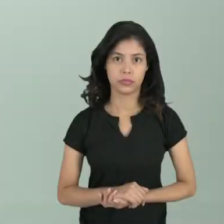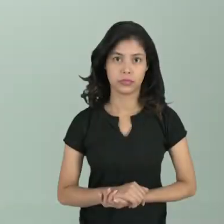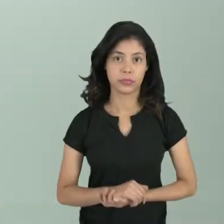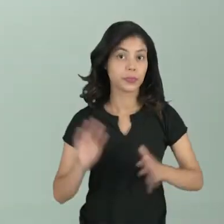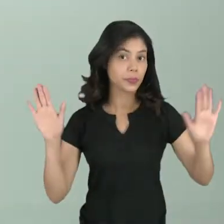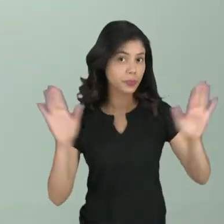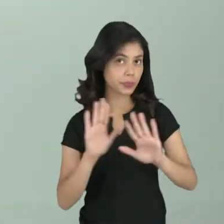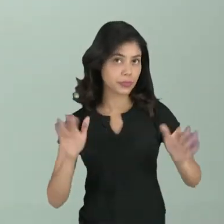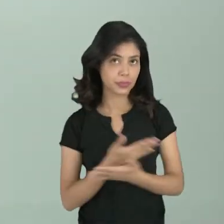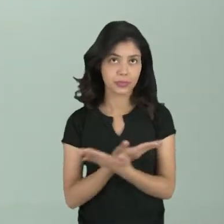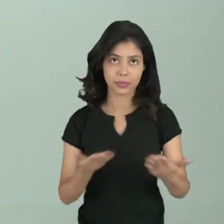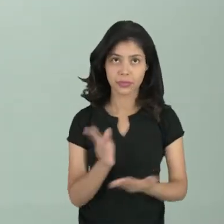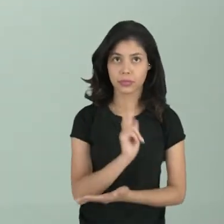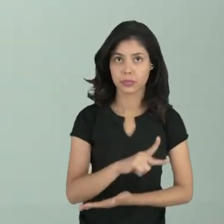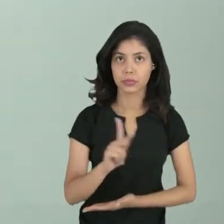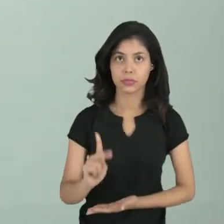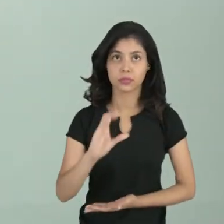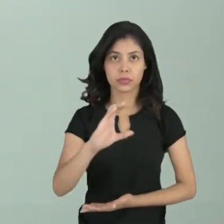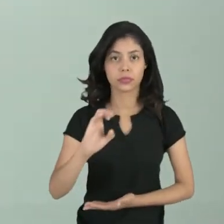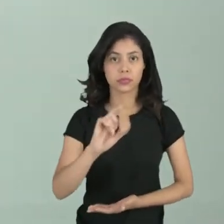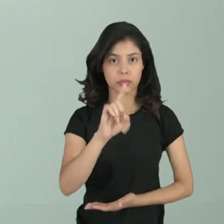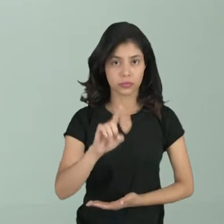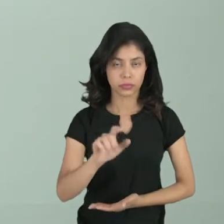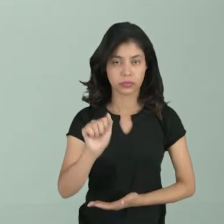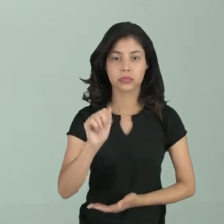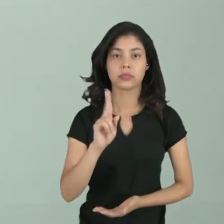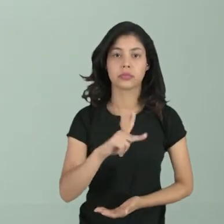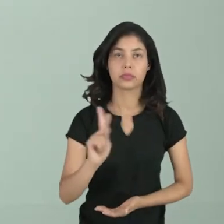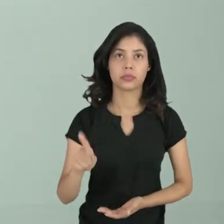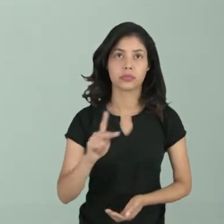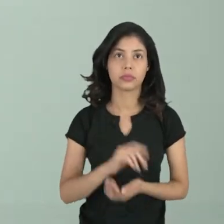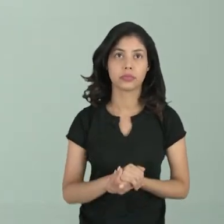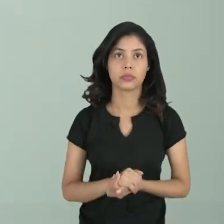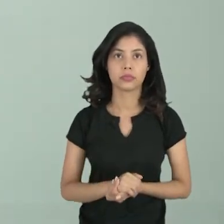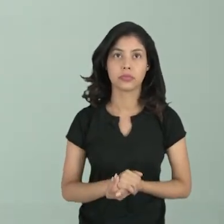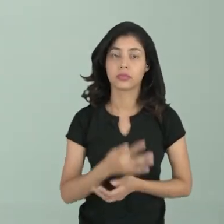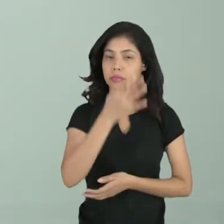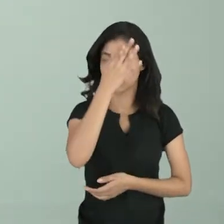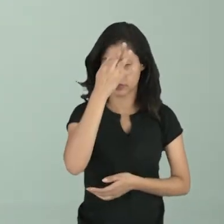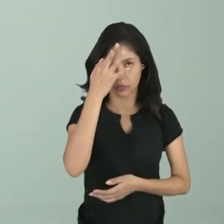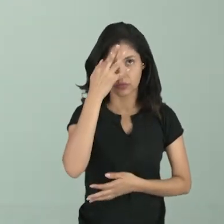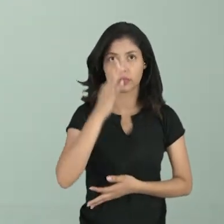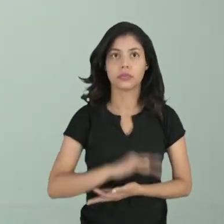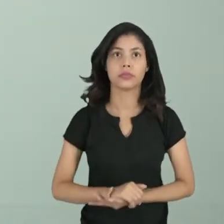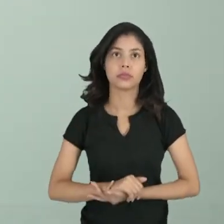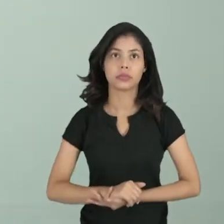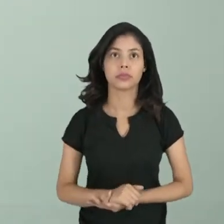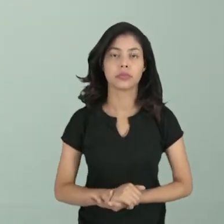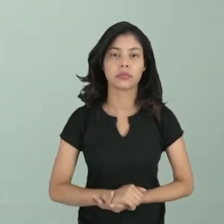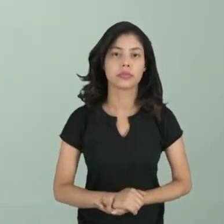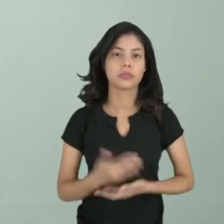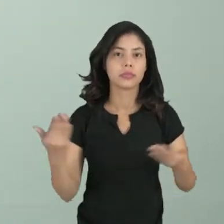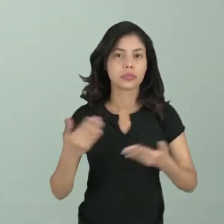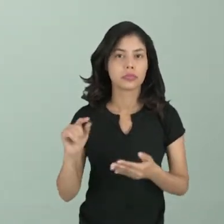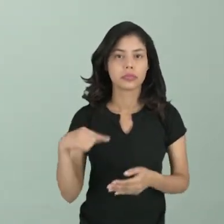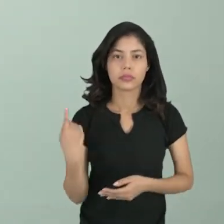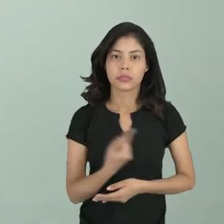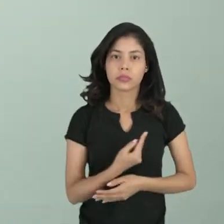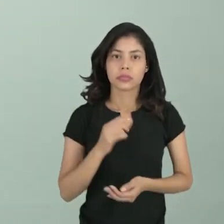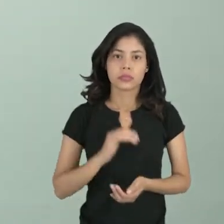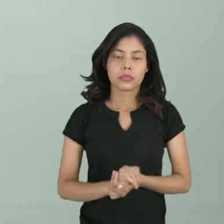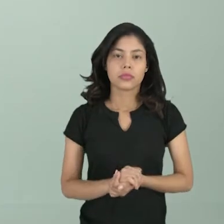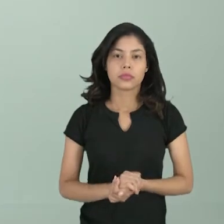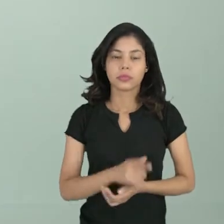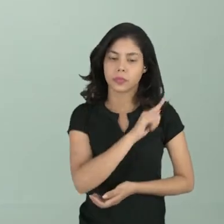Olá pessoal, sou o professor César Hildo, professor especialista em filosofia. Estamos aqui nos estúdios do